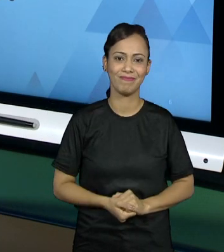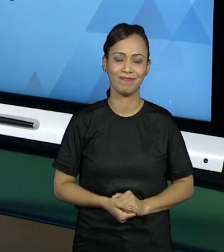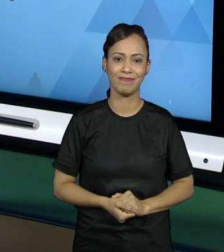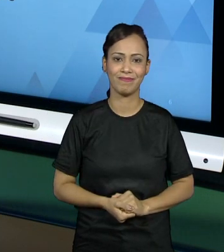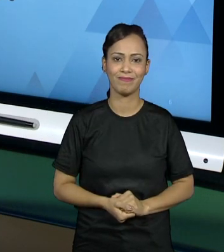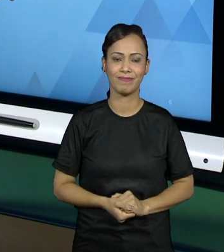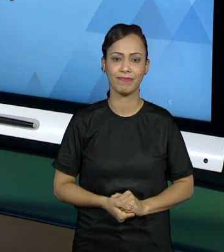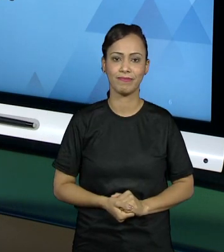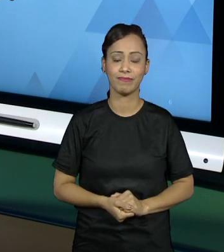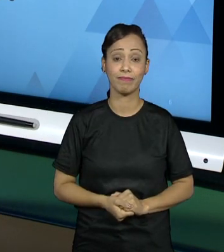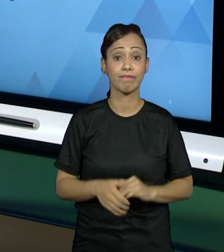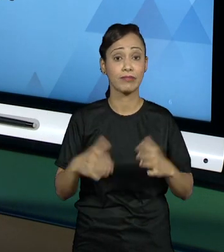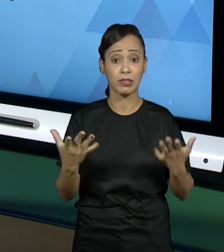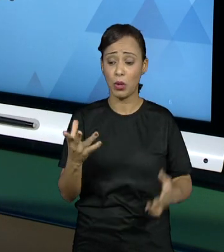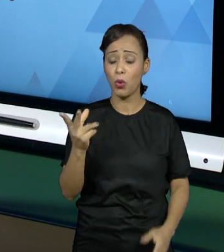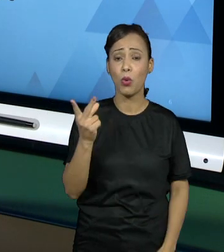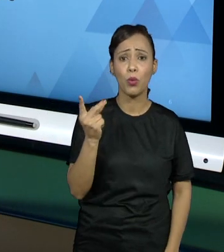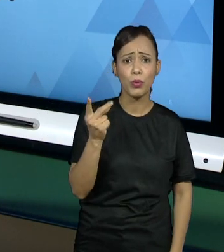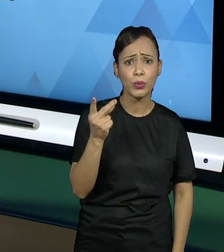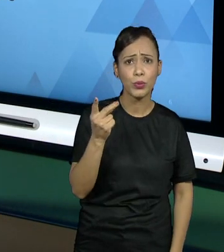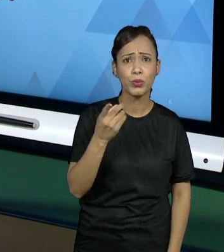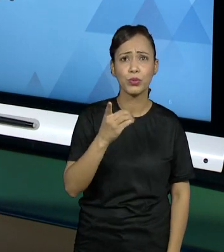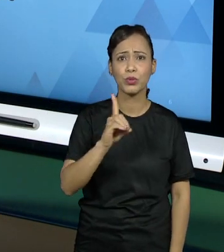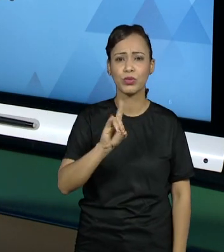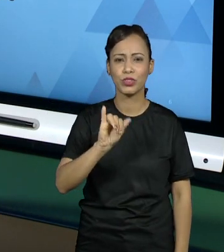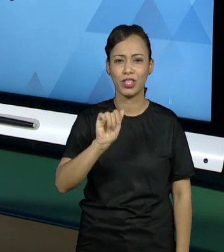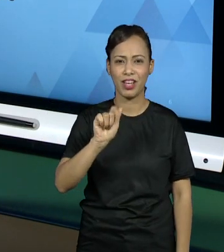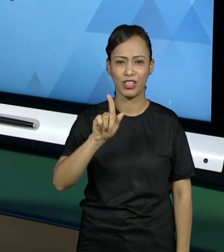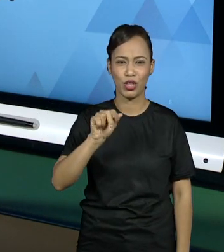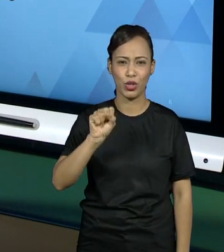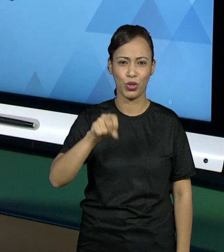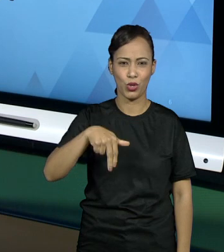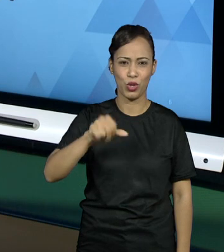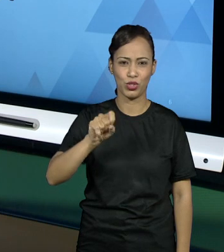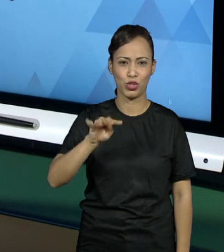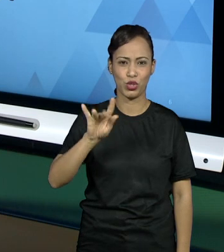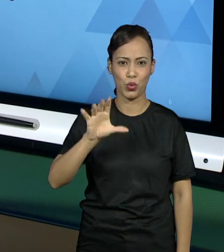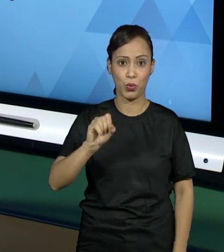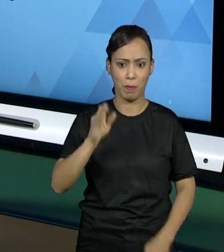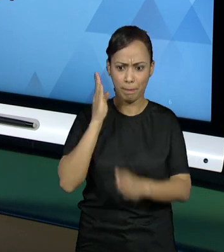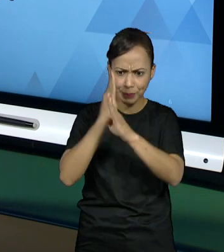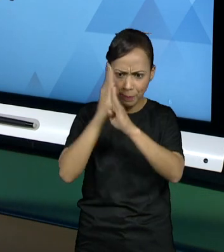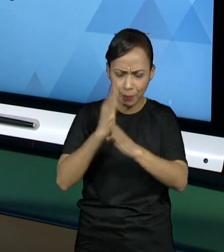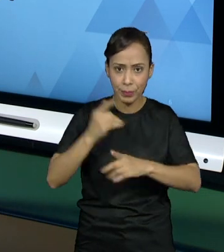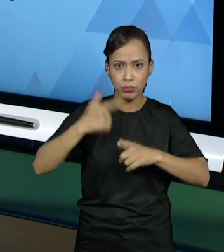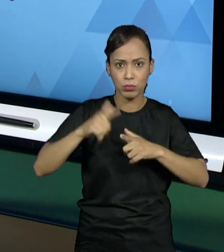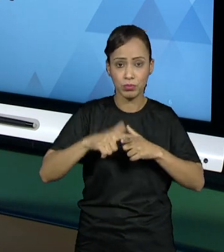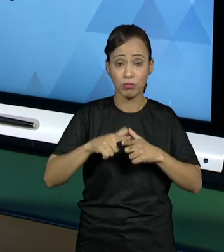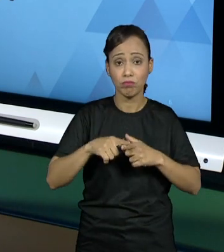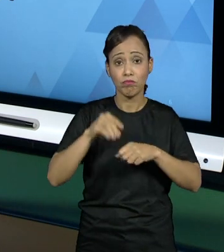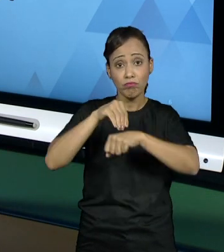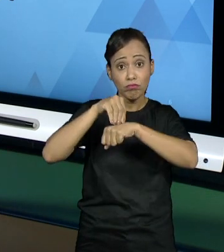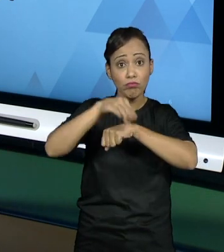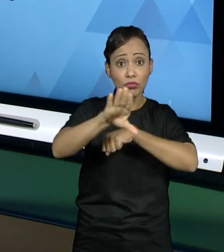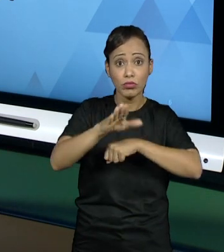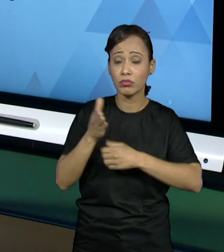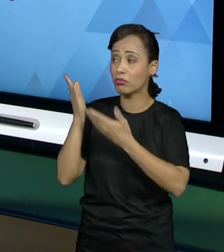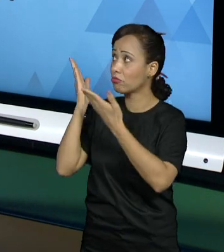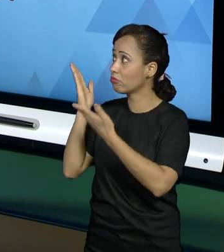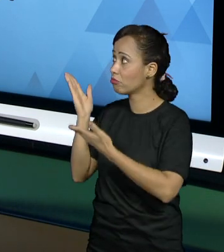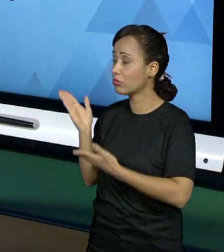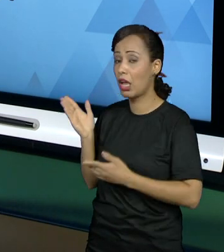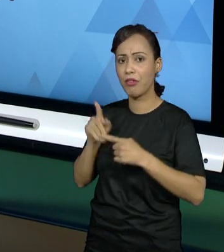Para o diagnóstico, eu trago aqui algumas sugestões de ferramentas que vocês podem estar